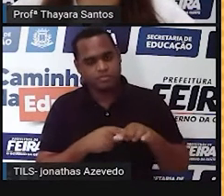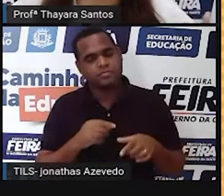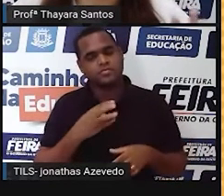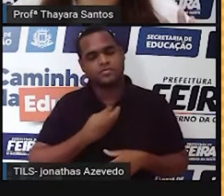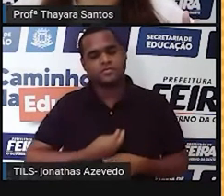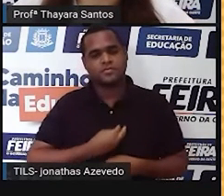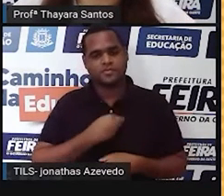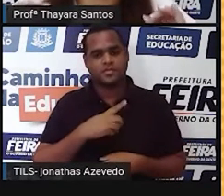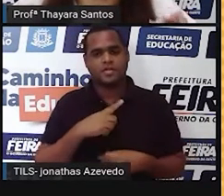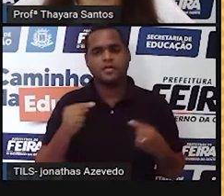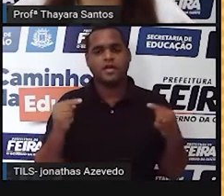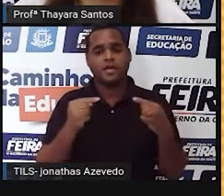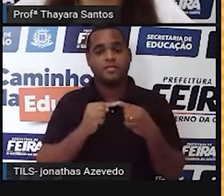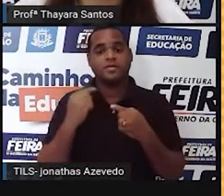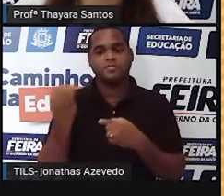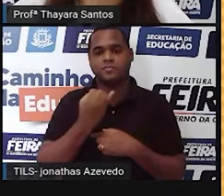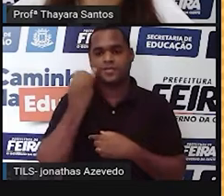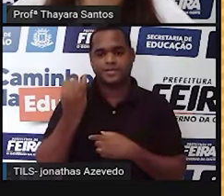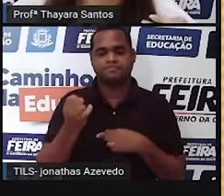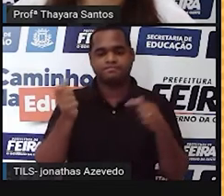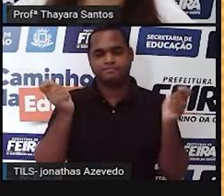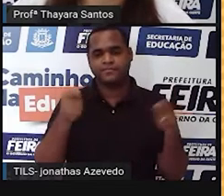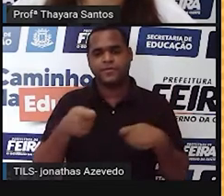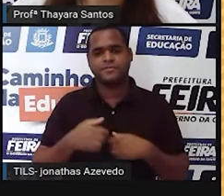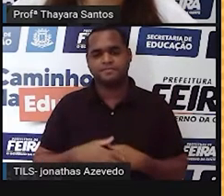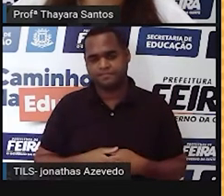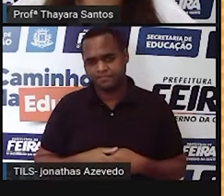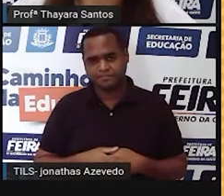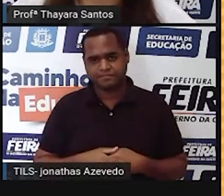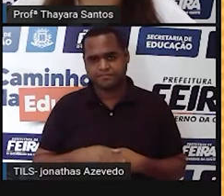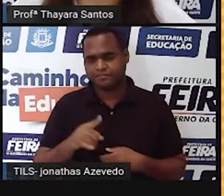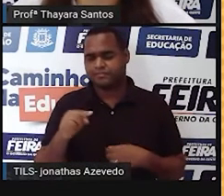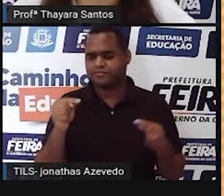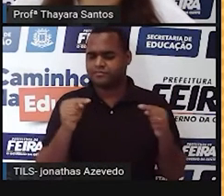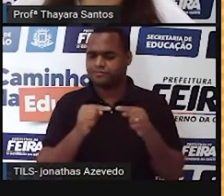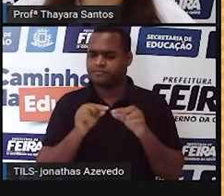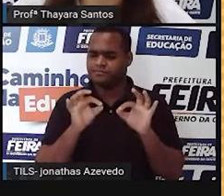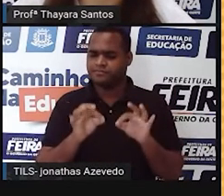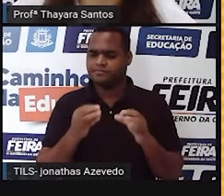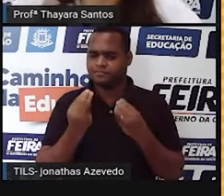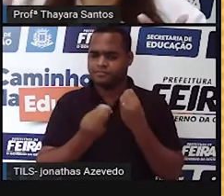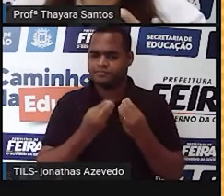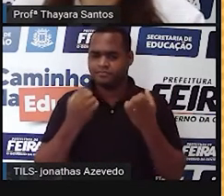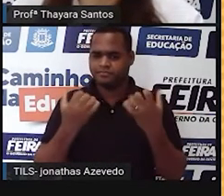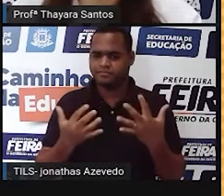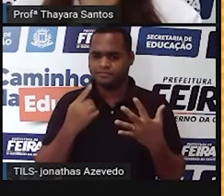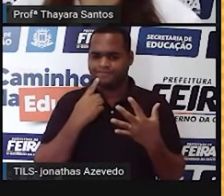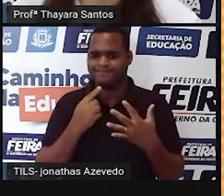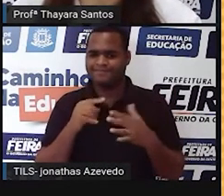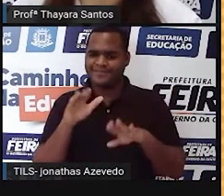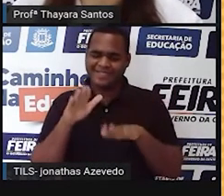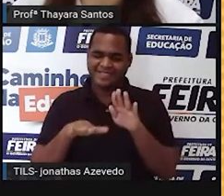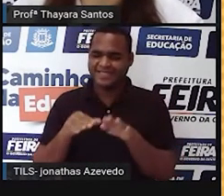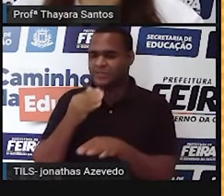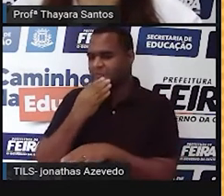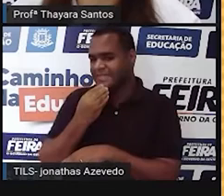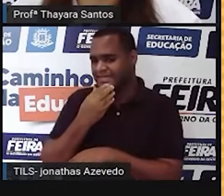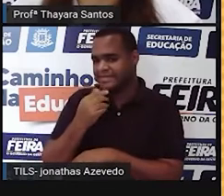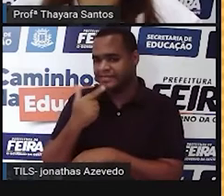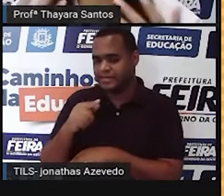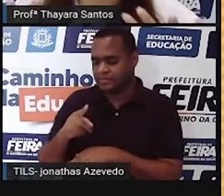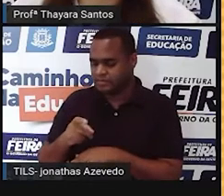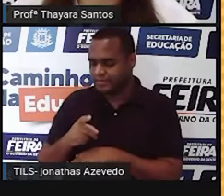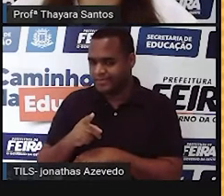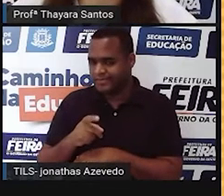é uma função muito importante. Inclusive, essa é uma das causas, inclusive, de infertilidade masculina. Muitas vezes,